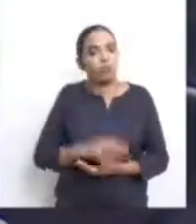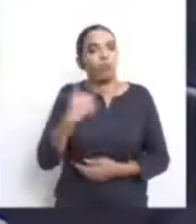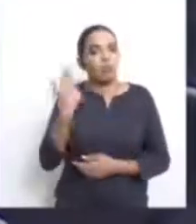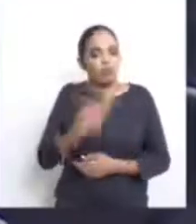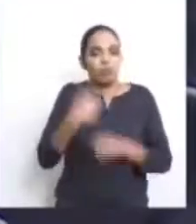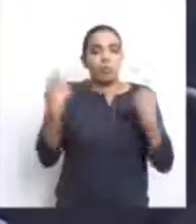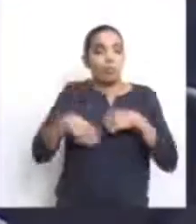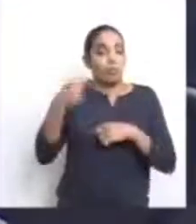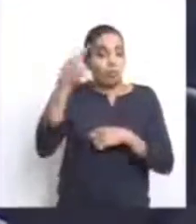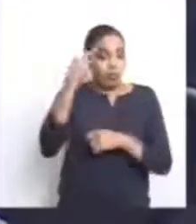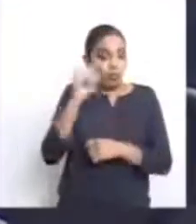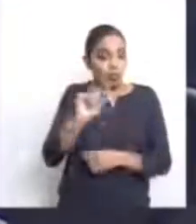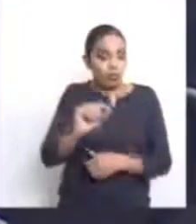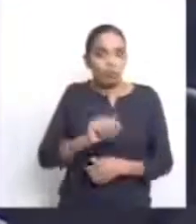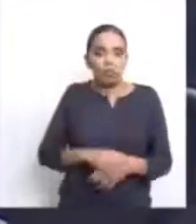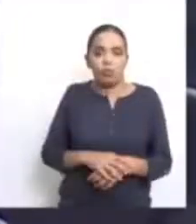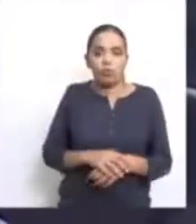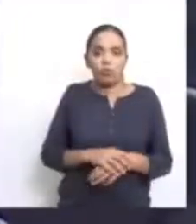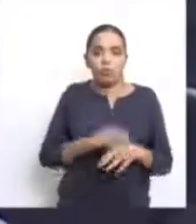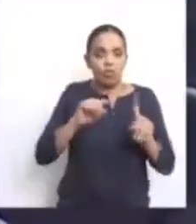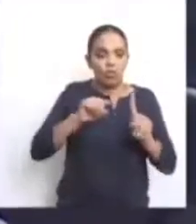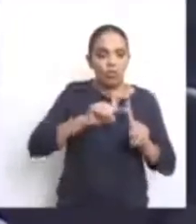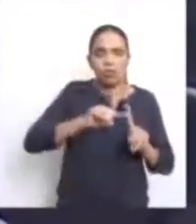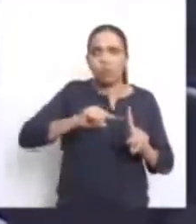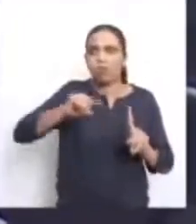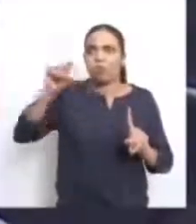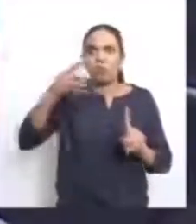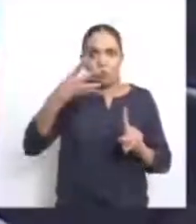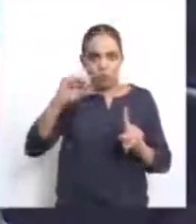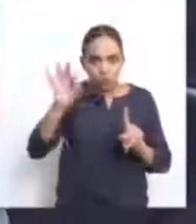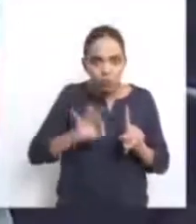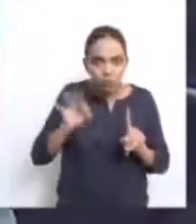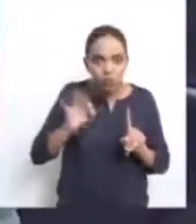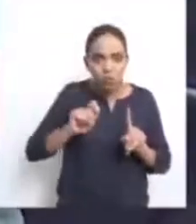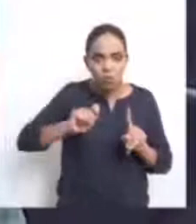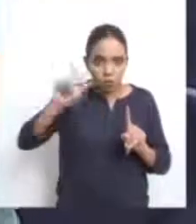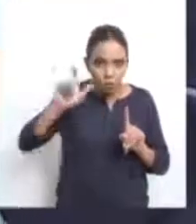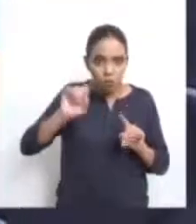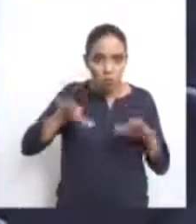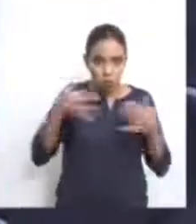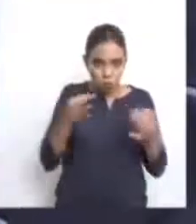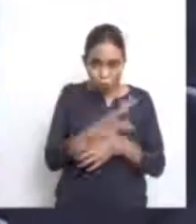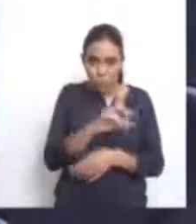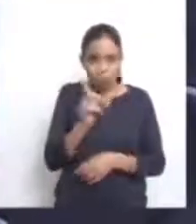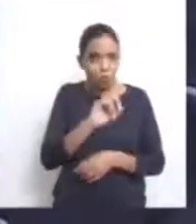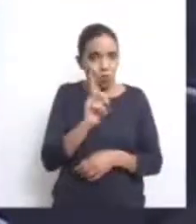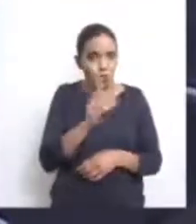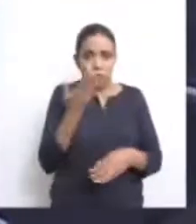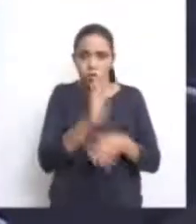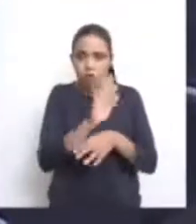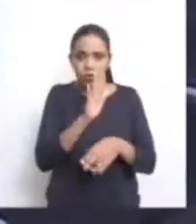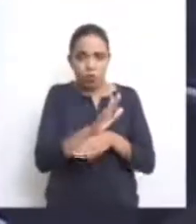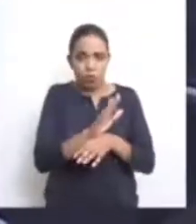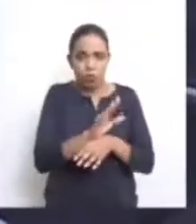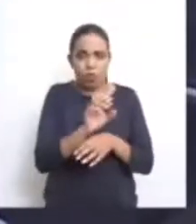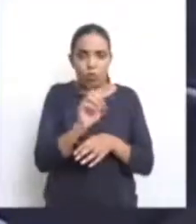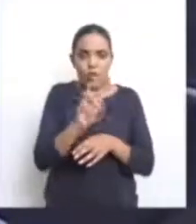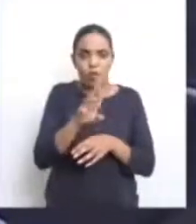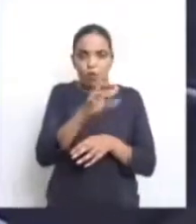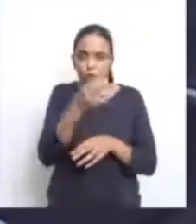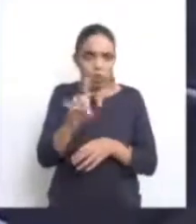que pensar que esse degrau tarifário vai entrar na concessão não como receita operacional,